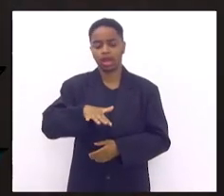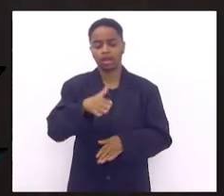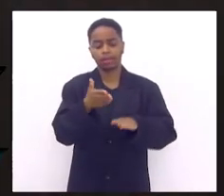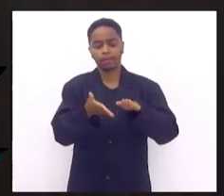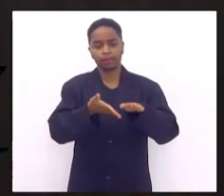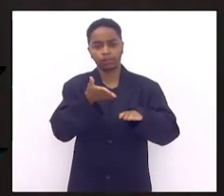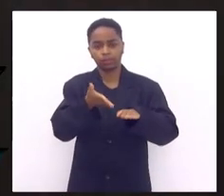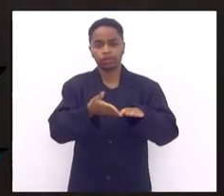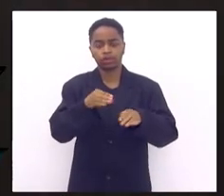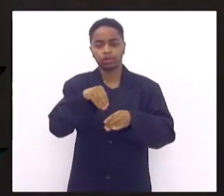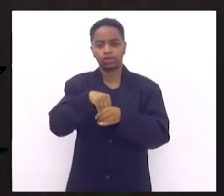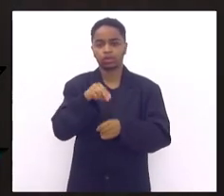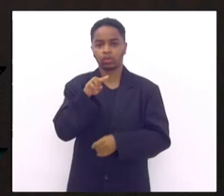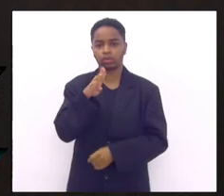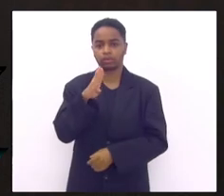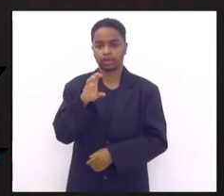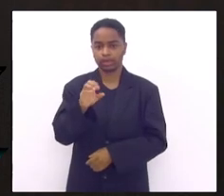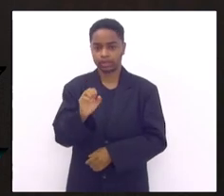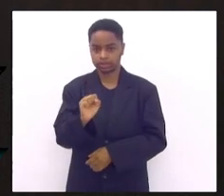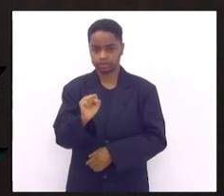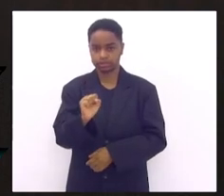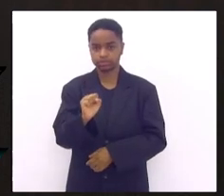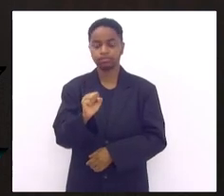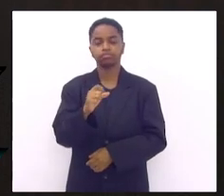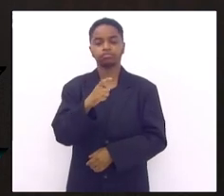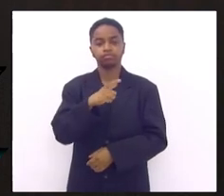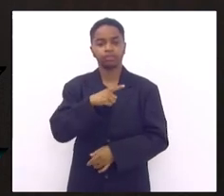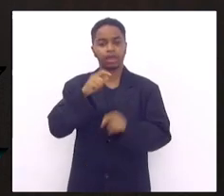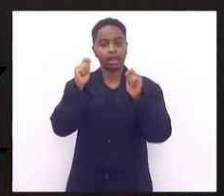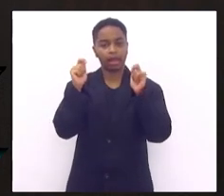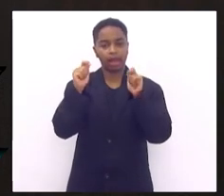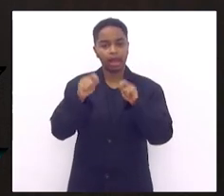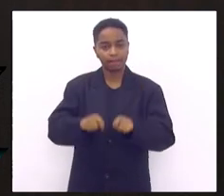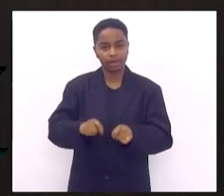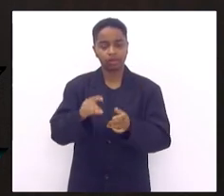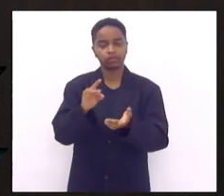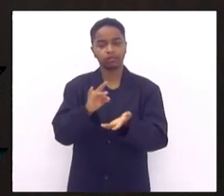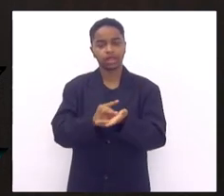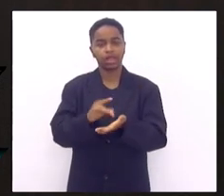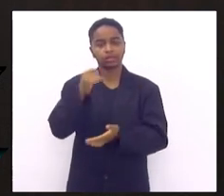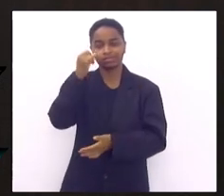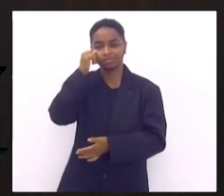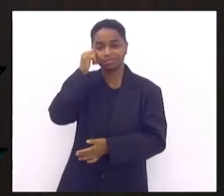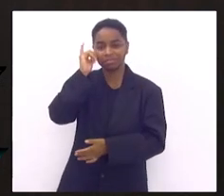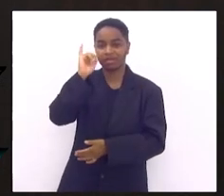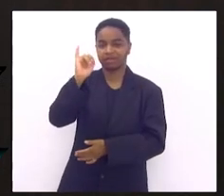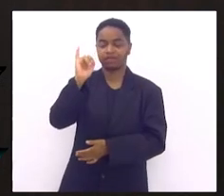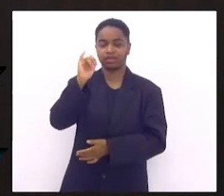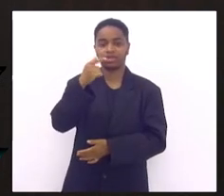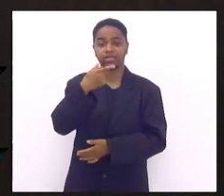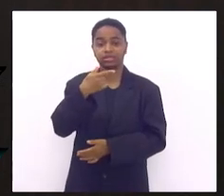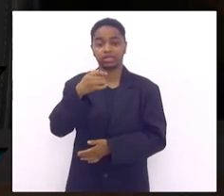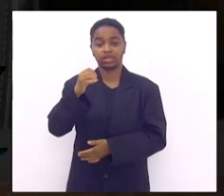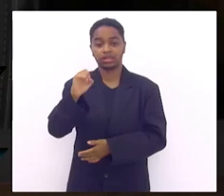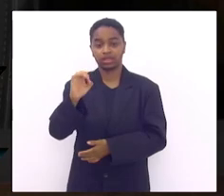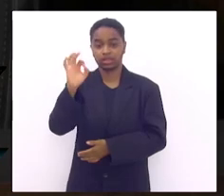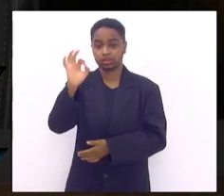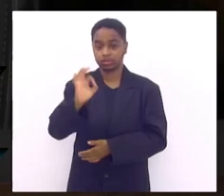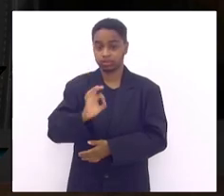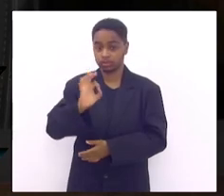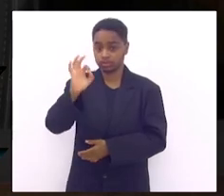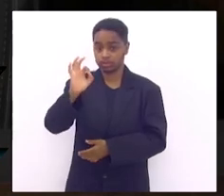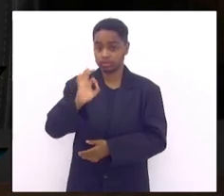unidade básica de saúde tem a capacidade de prevenir 70%